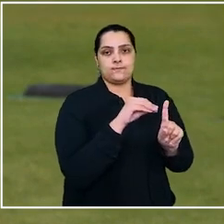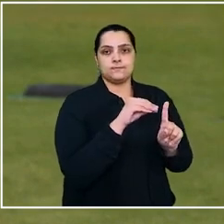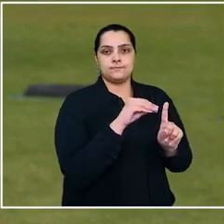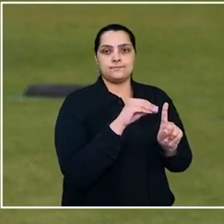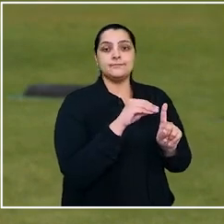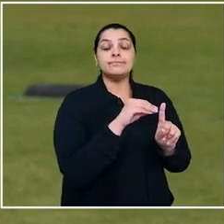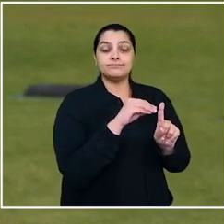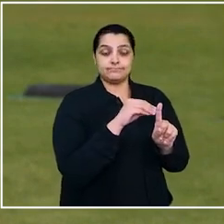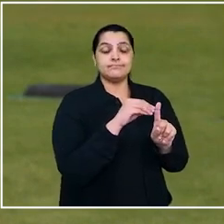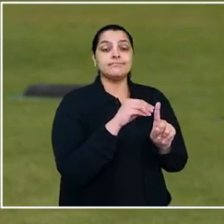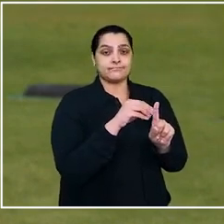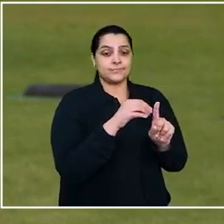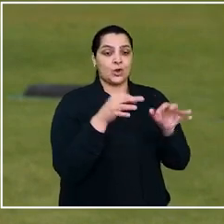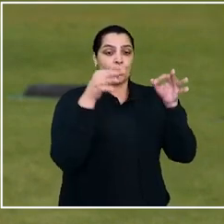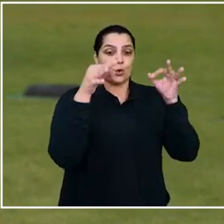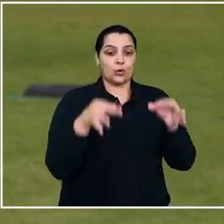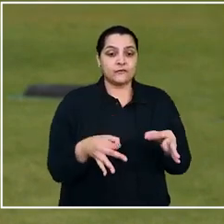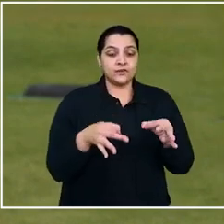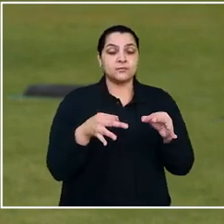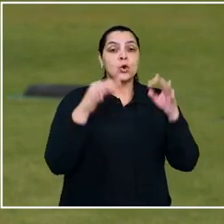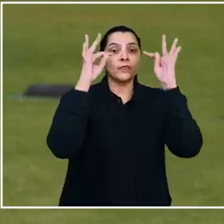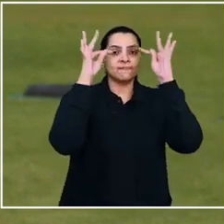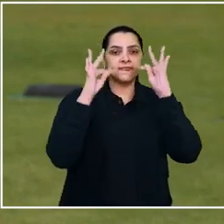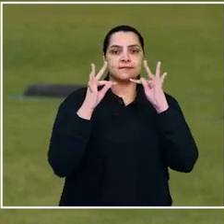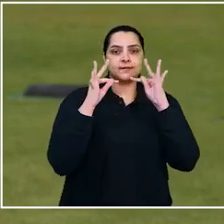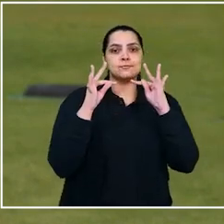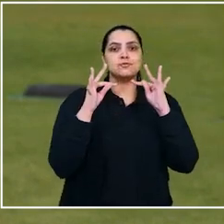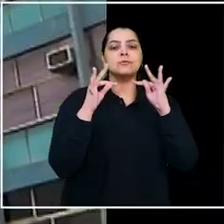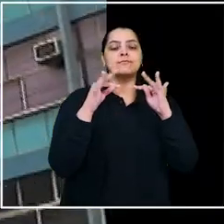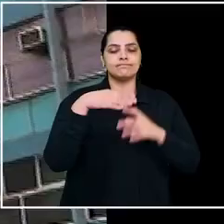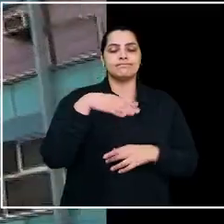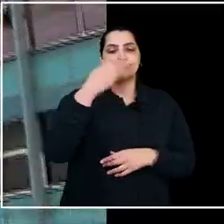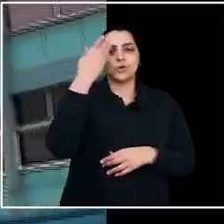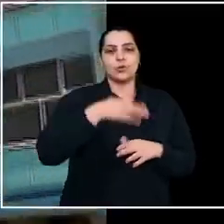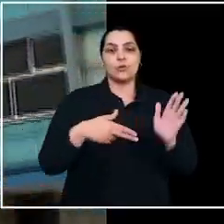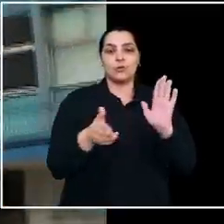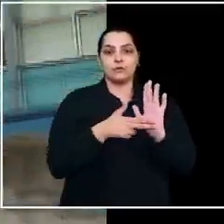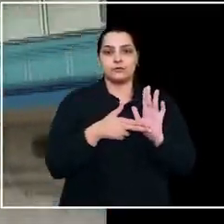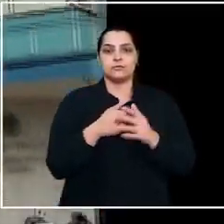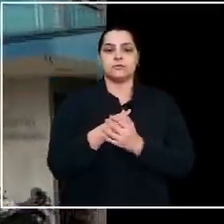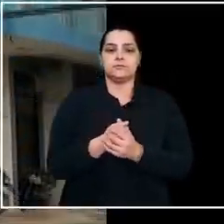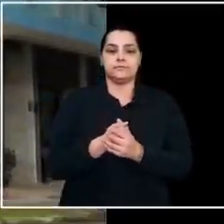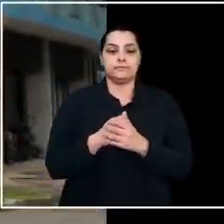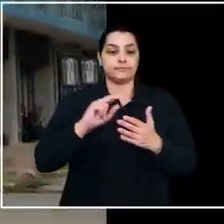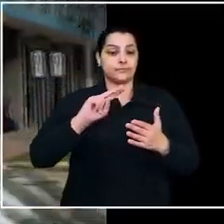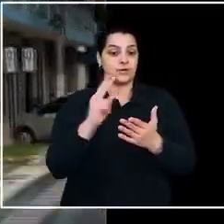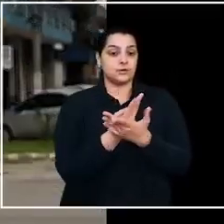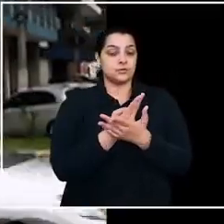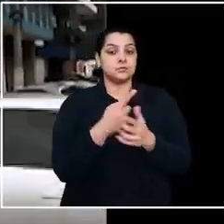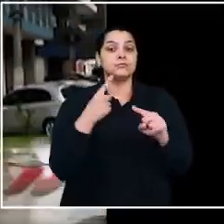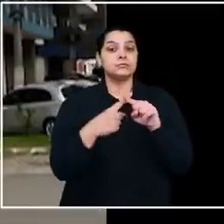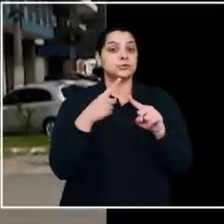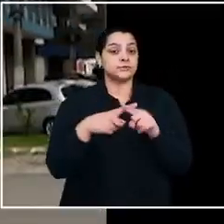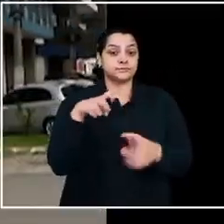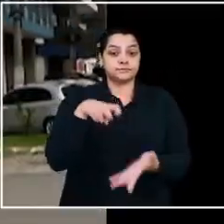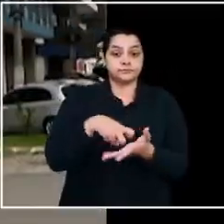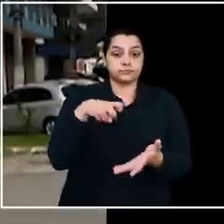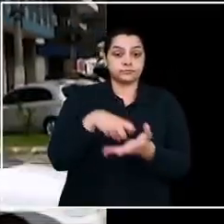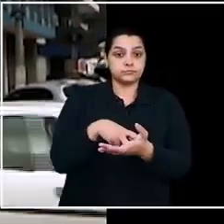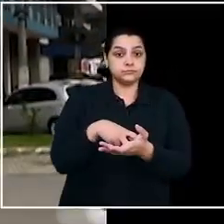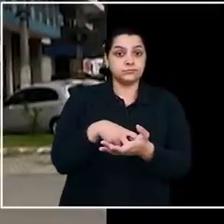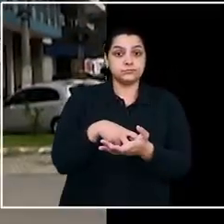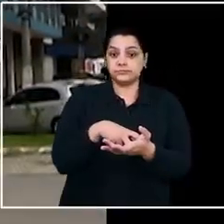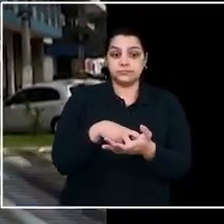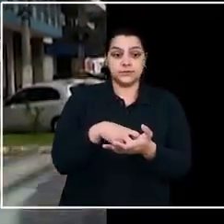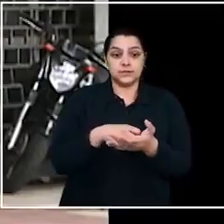sexualmente. Os fatos foram confirmados por testemunhas. Ainda segundo o TRT, o fato de não ter havido punição